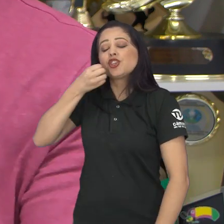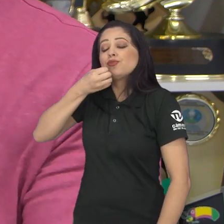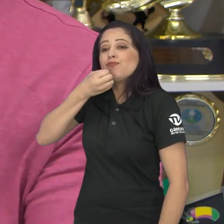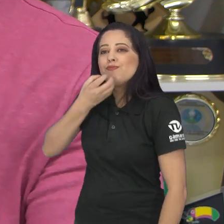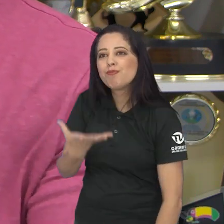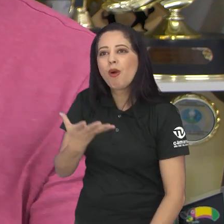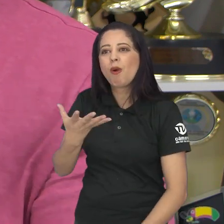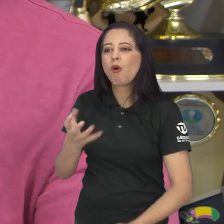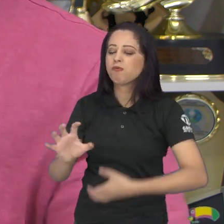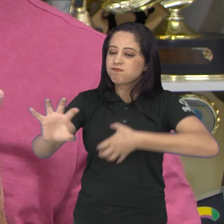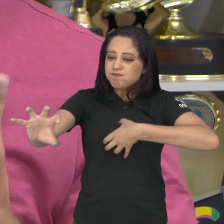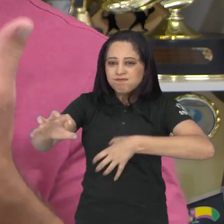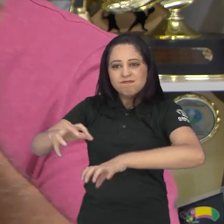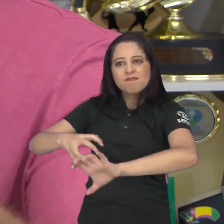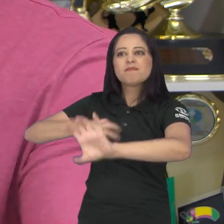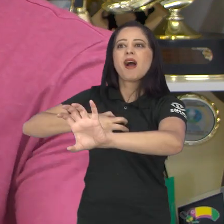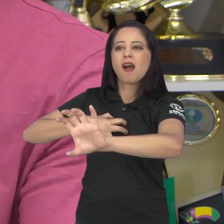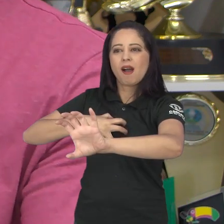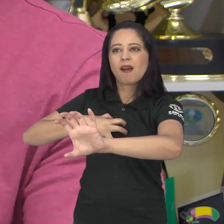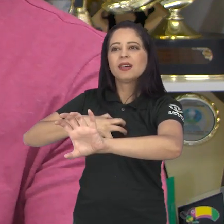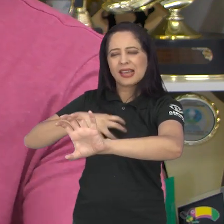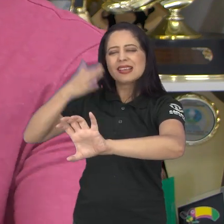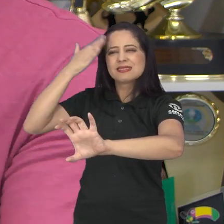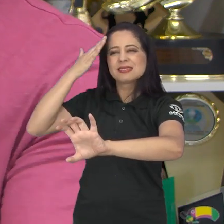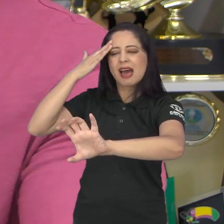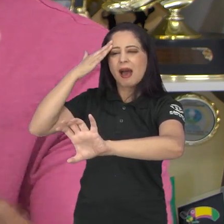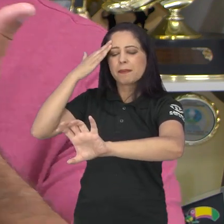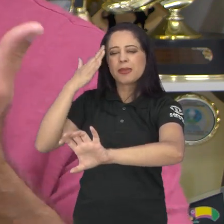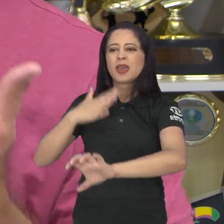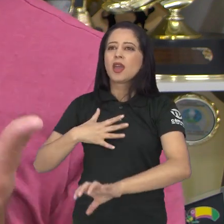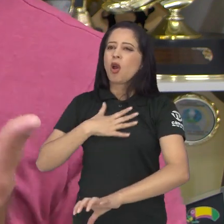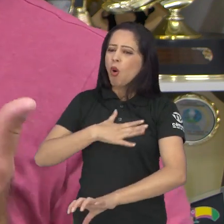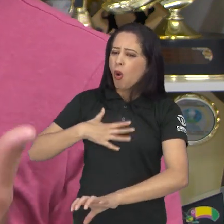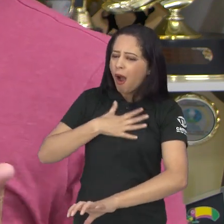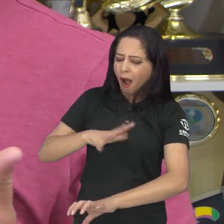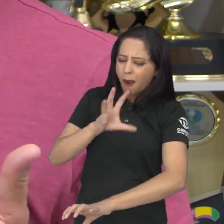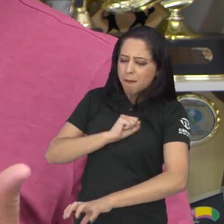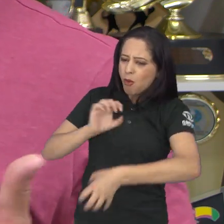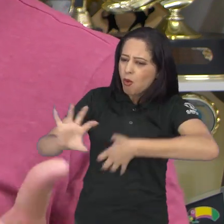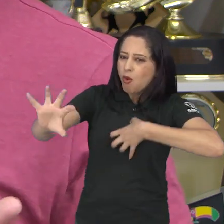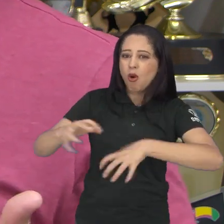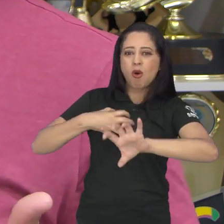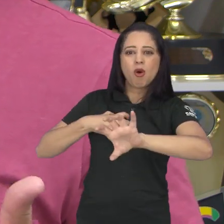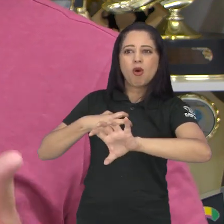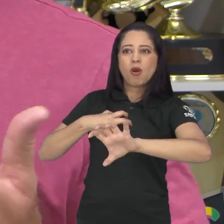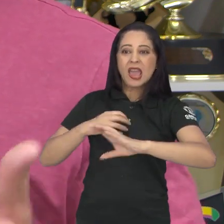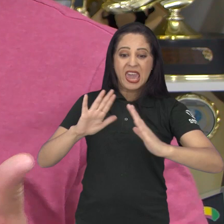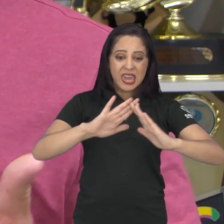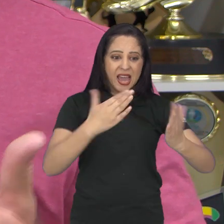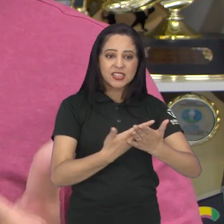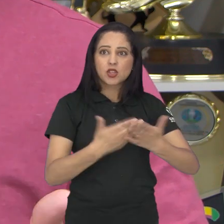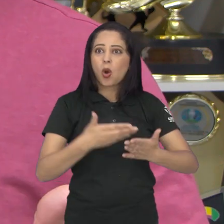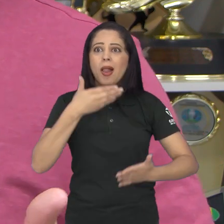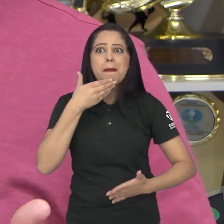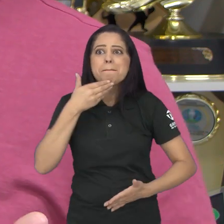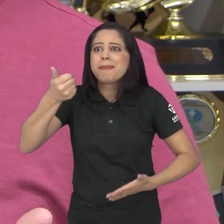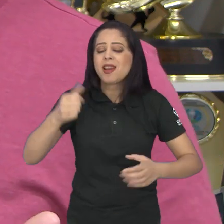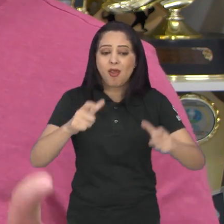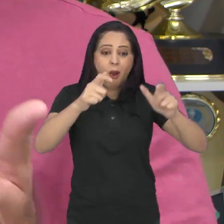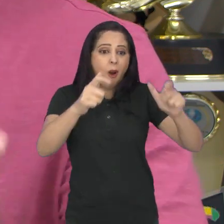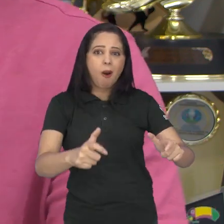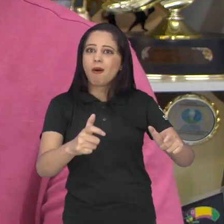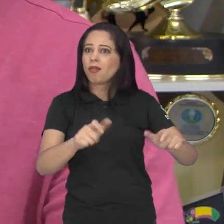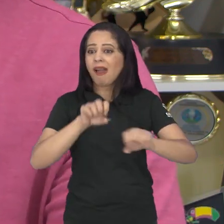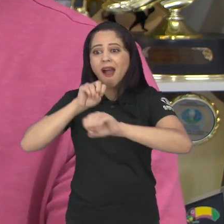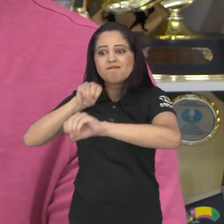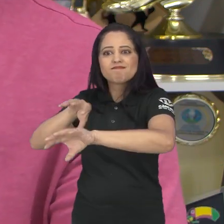bom para o outro, né? Ele se colocar no lugar do outro, o que ele gostaria para ele. E a educação é o melhor local onde você